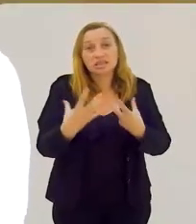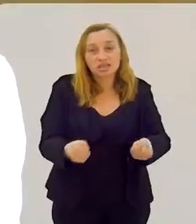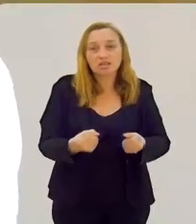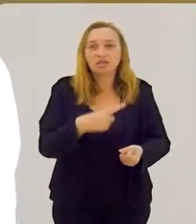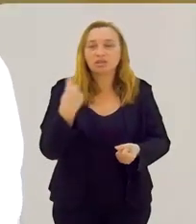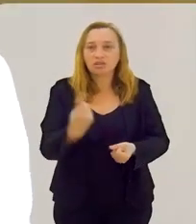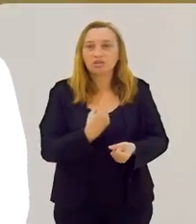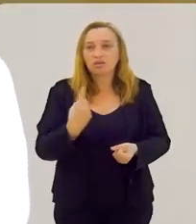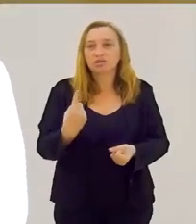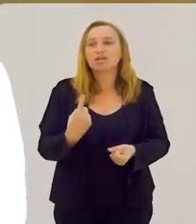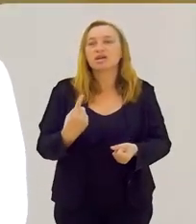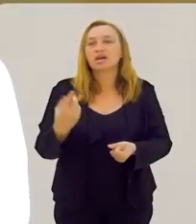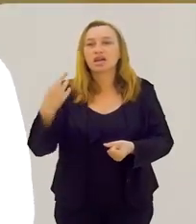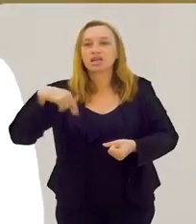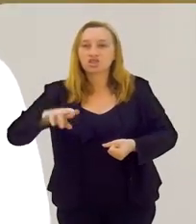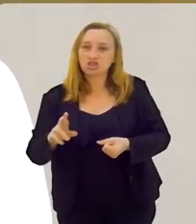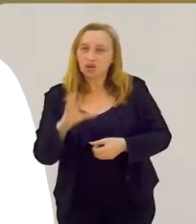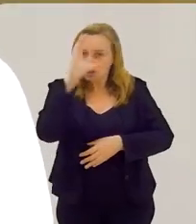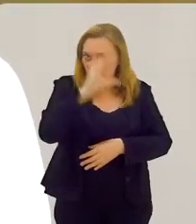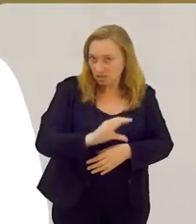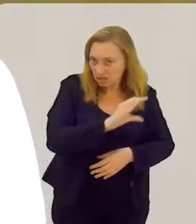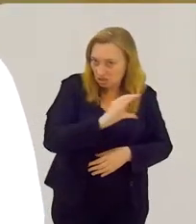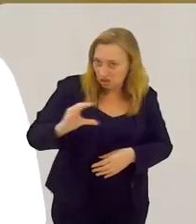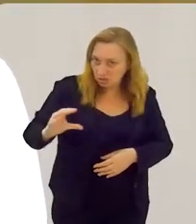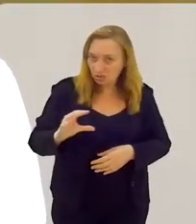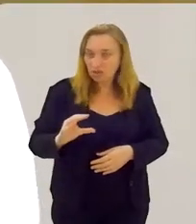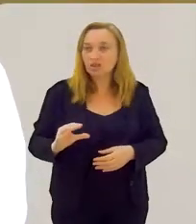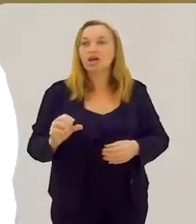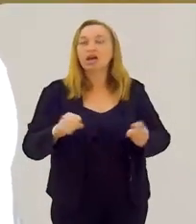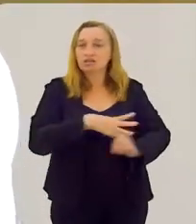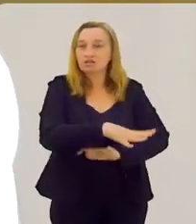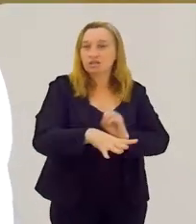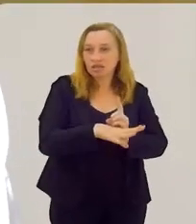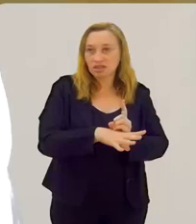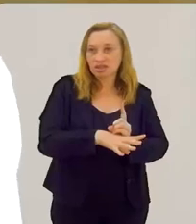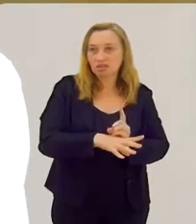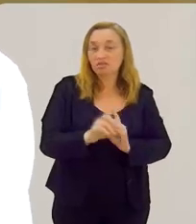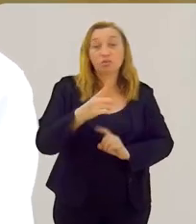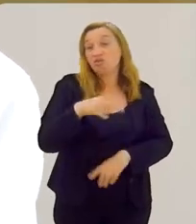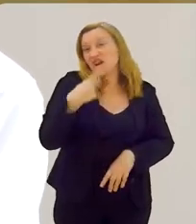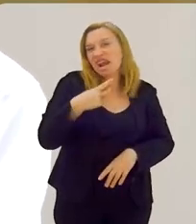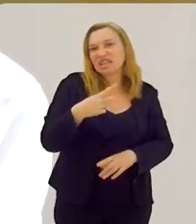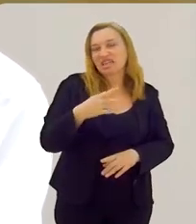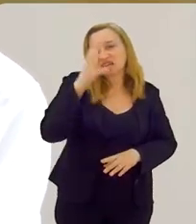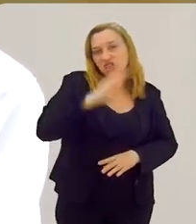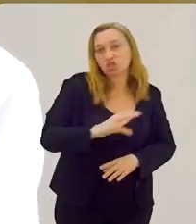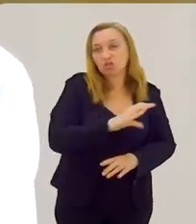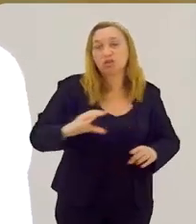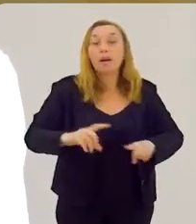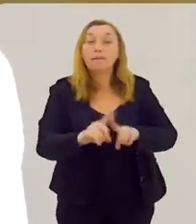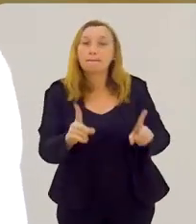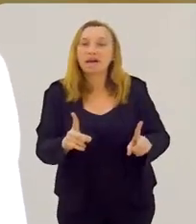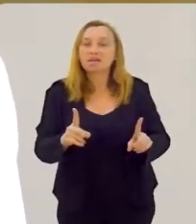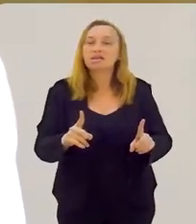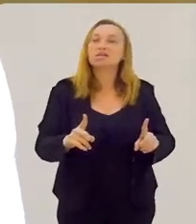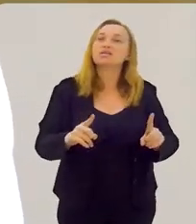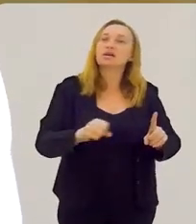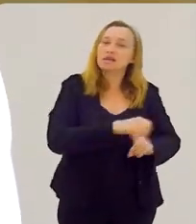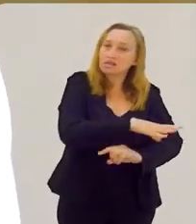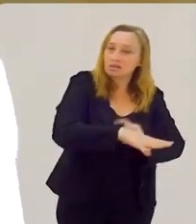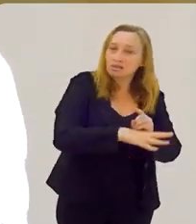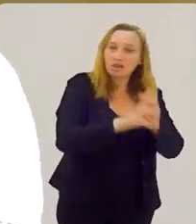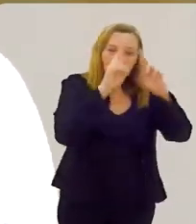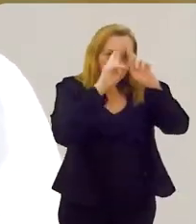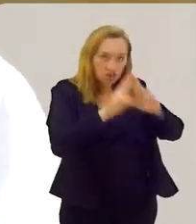da nossa religião perante a Igreja Católica, perante a sociedade. Não vou botar nem perante a Igreja Católica, perante a